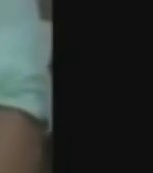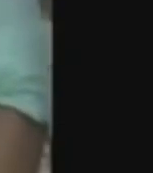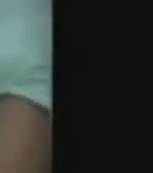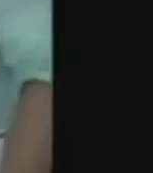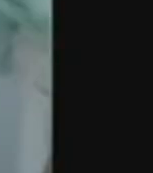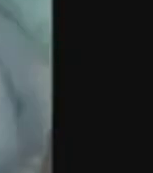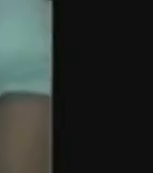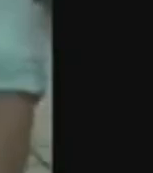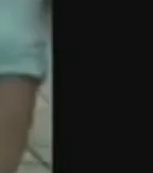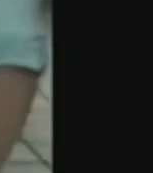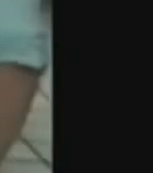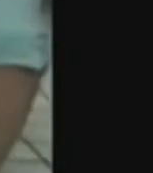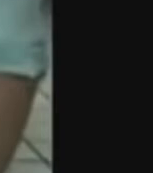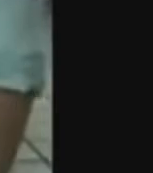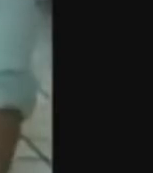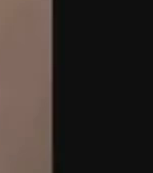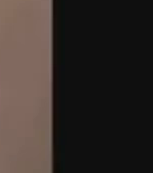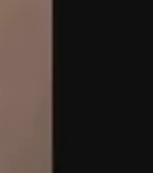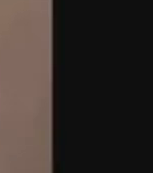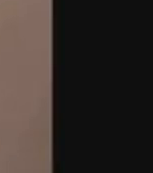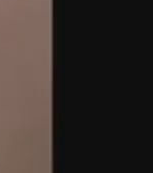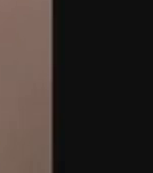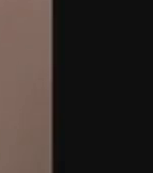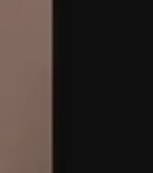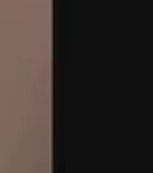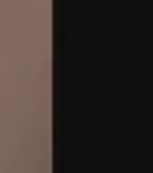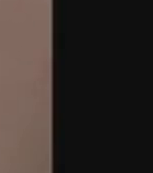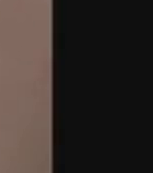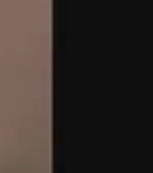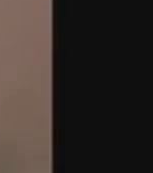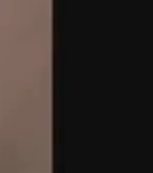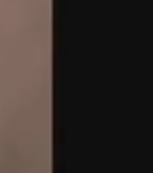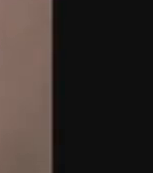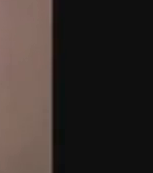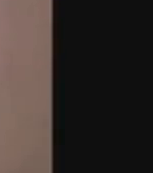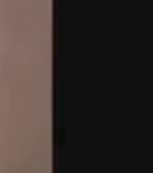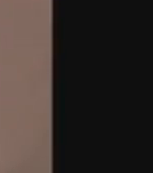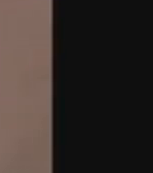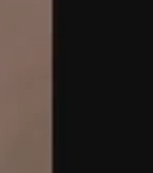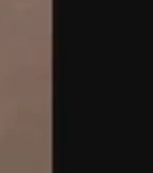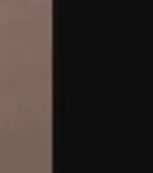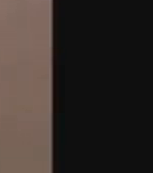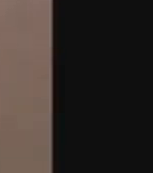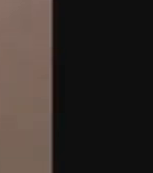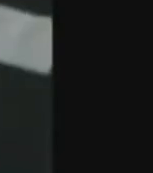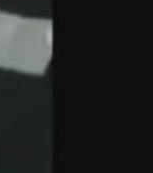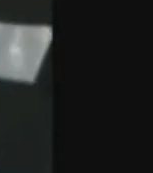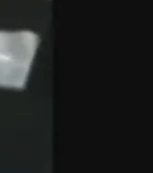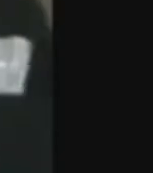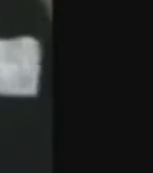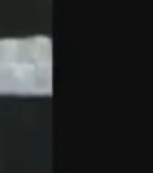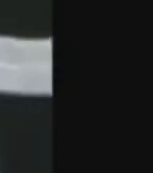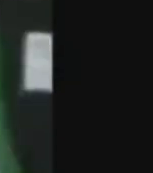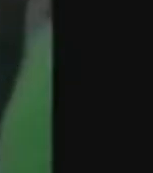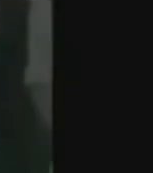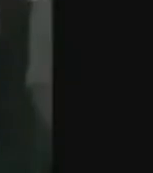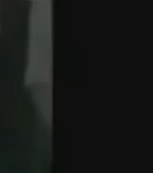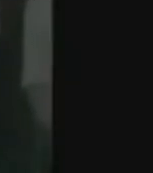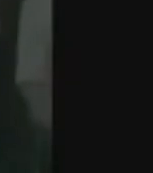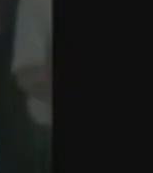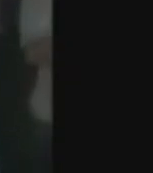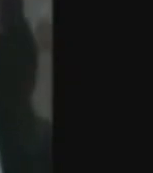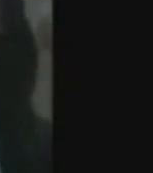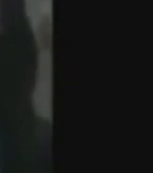pesca garante que a operação beneficia tanto os comerciantes quanto os clientes. Quando ele está processado, está em filé,